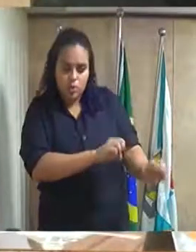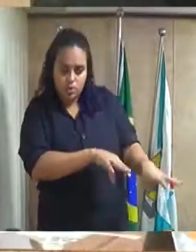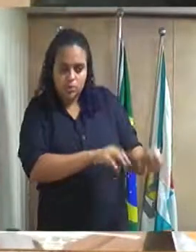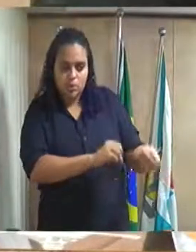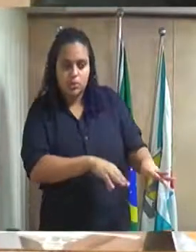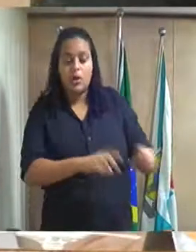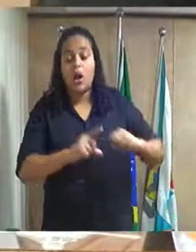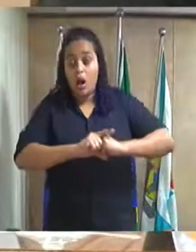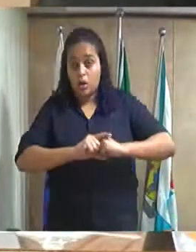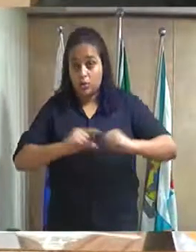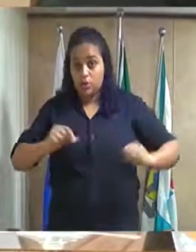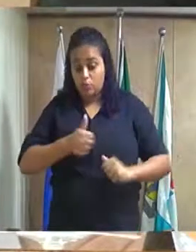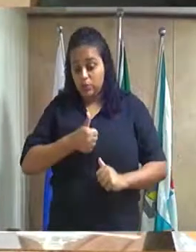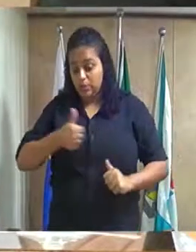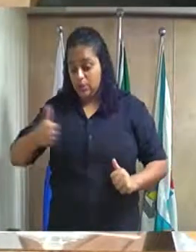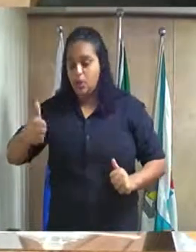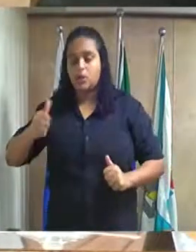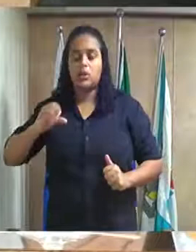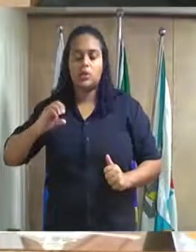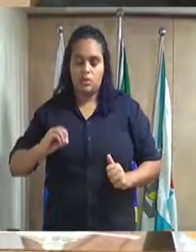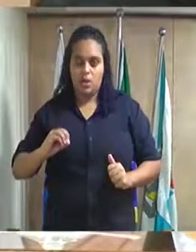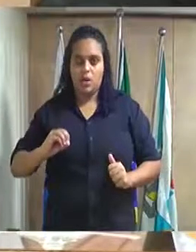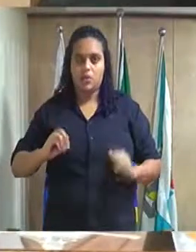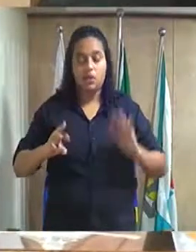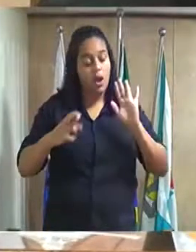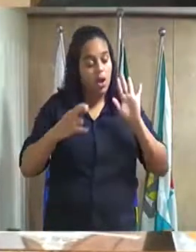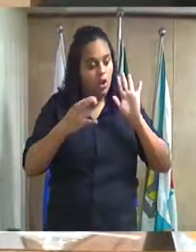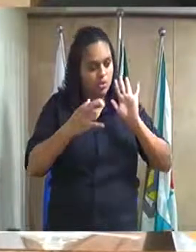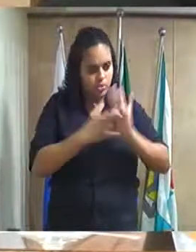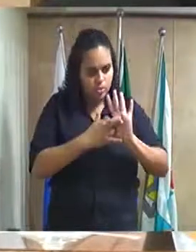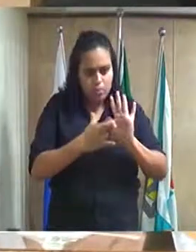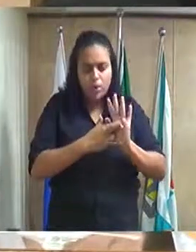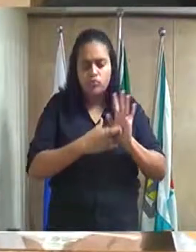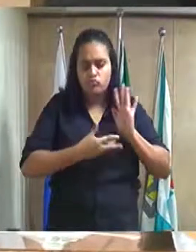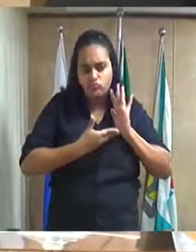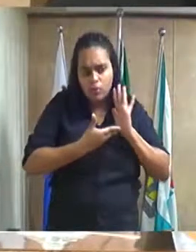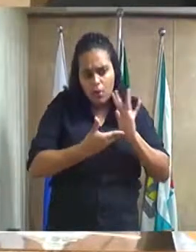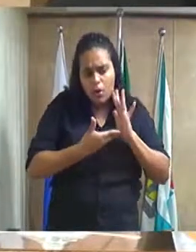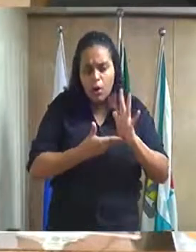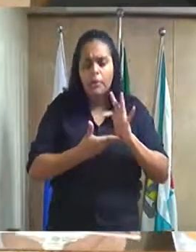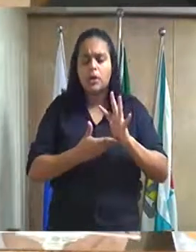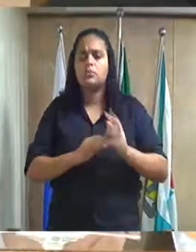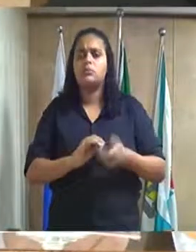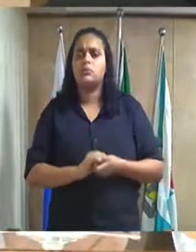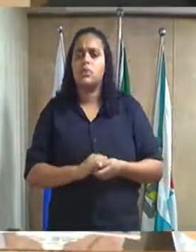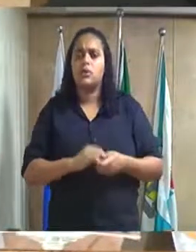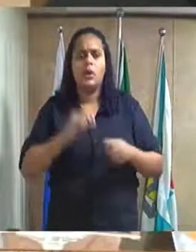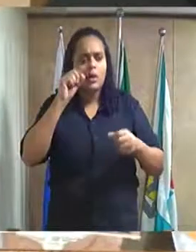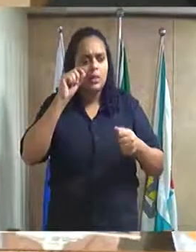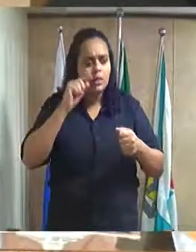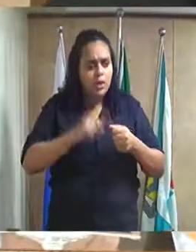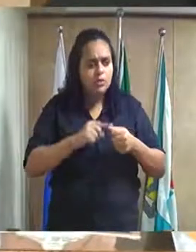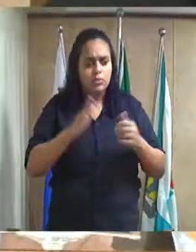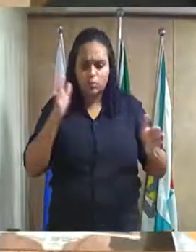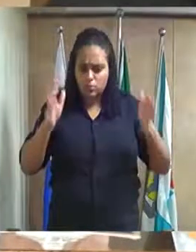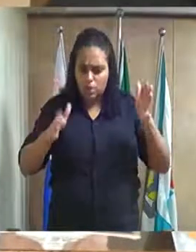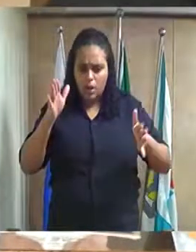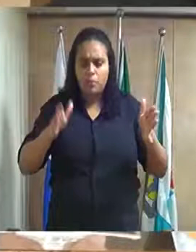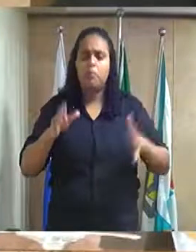acordo com o artigo 110 do regimento interno da Câmara Municipal de Duque de Caxias, e, dentro do prazo legal,